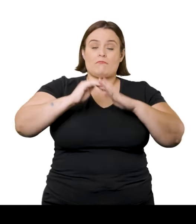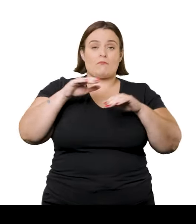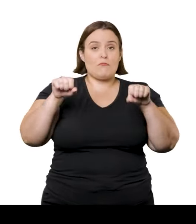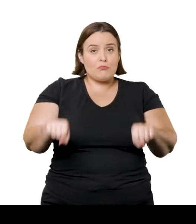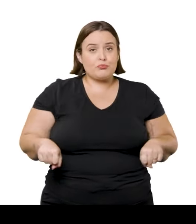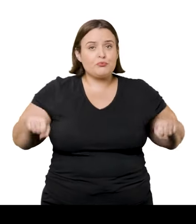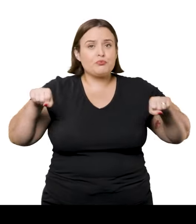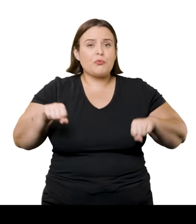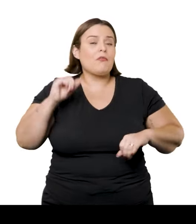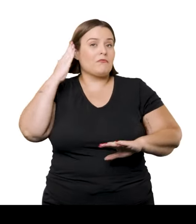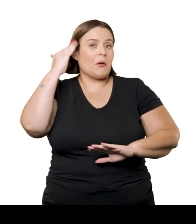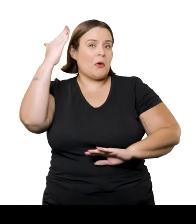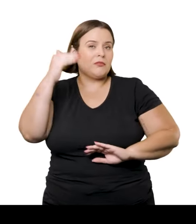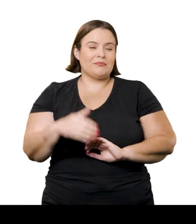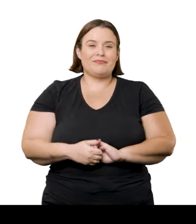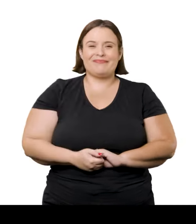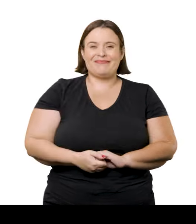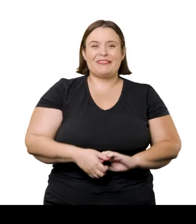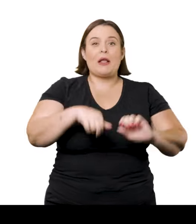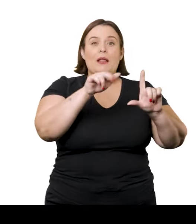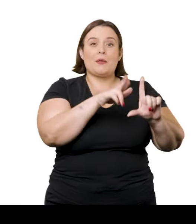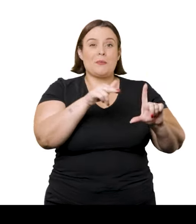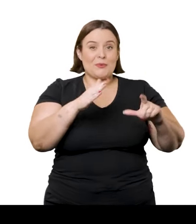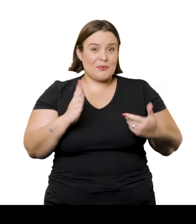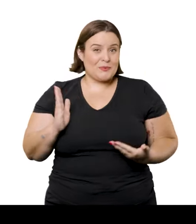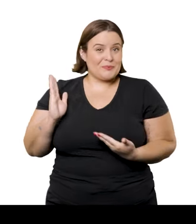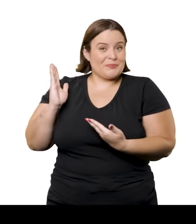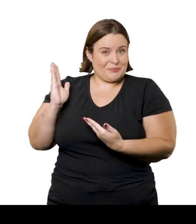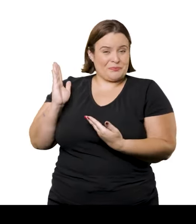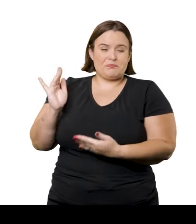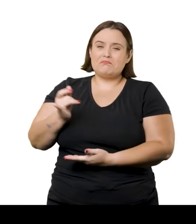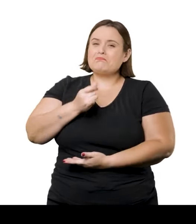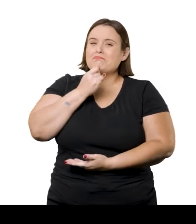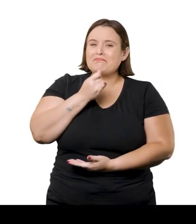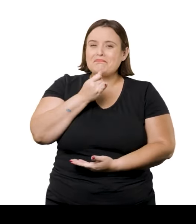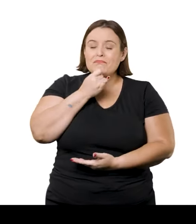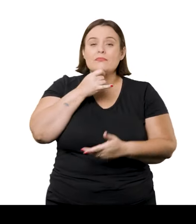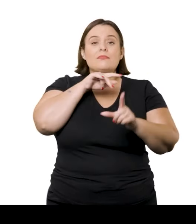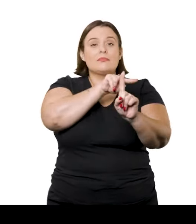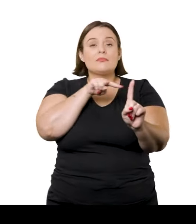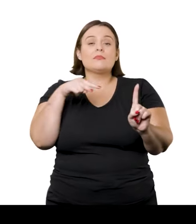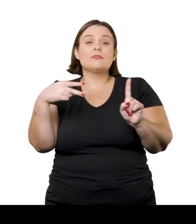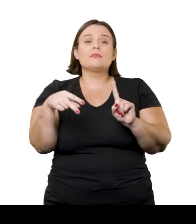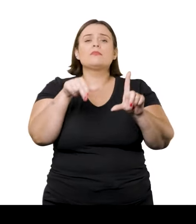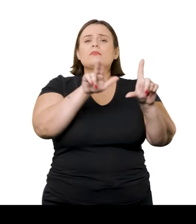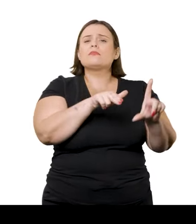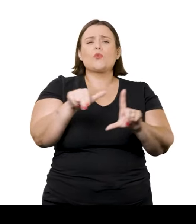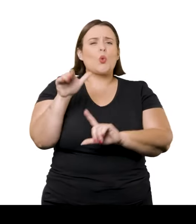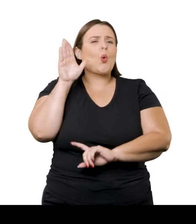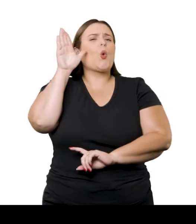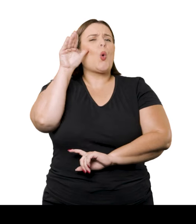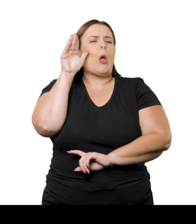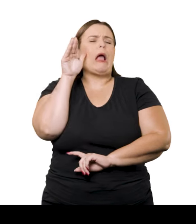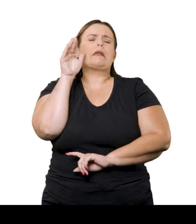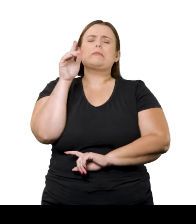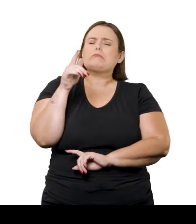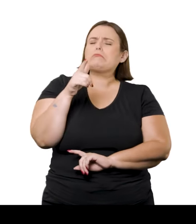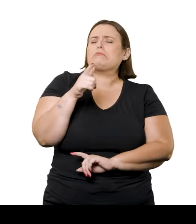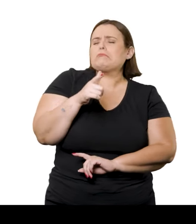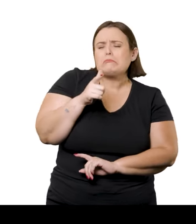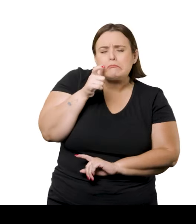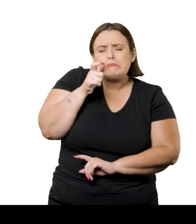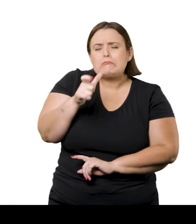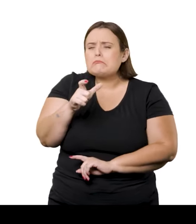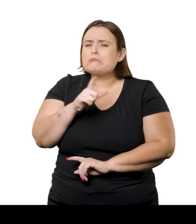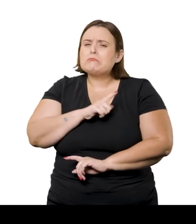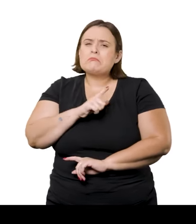era muito popular. Na pintura Banhistas no Grenouillère, por exemplo, o ponto de vista da pintura é bastante curioso. É